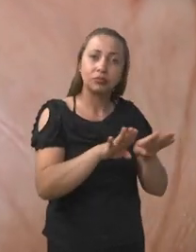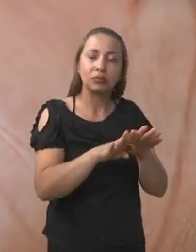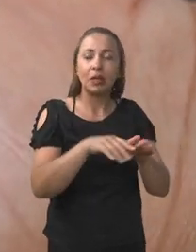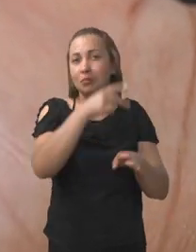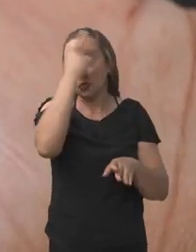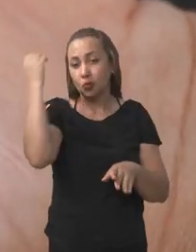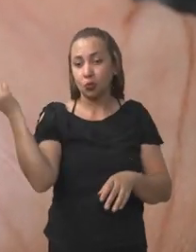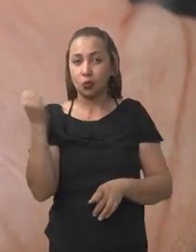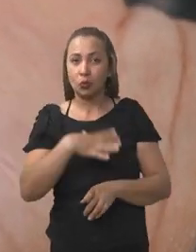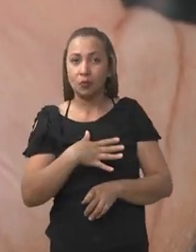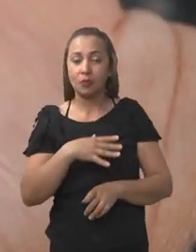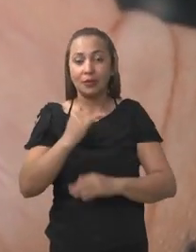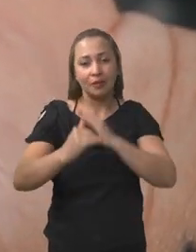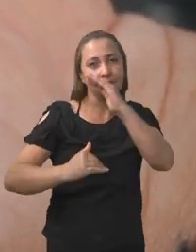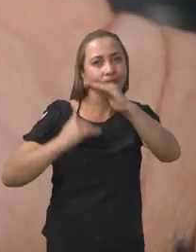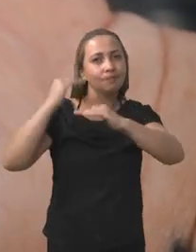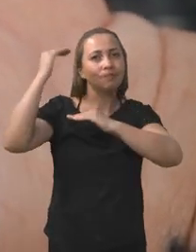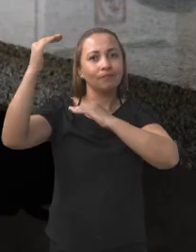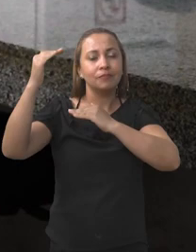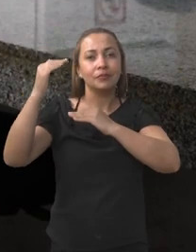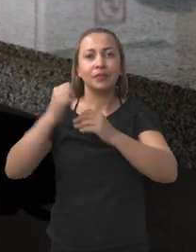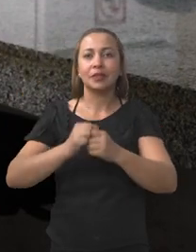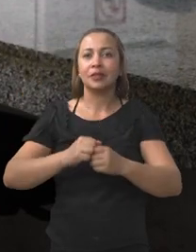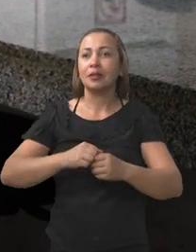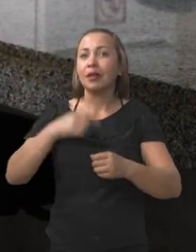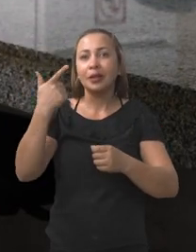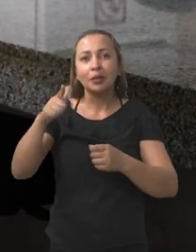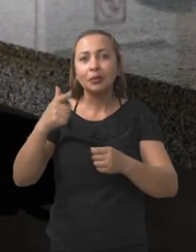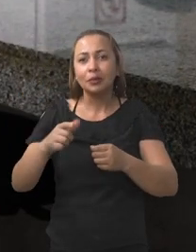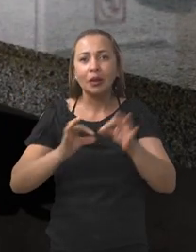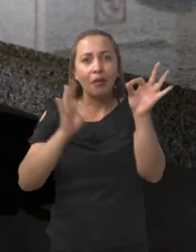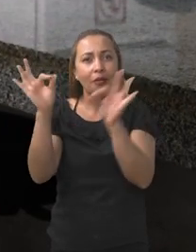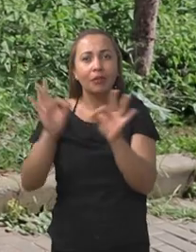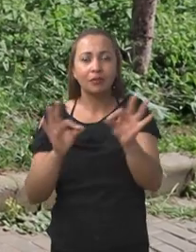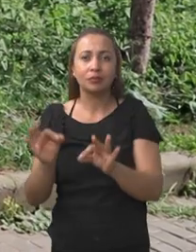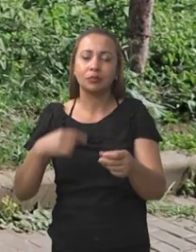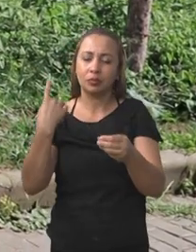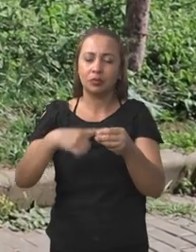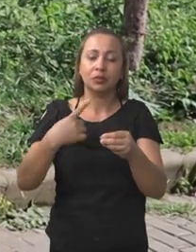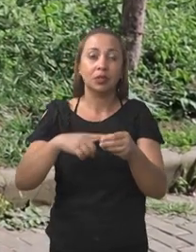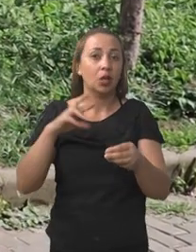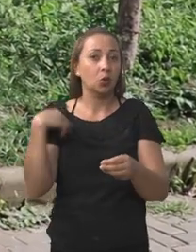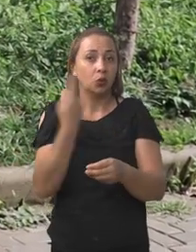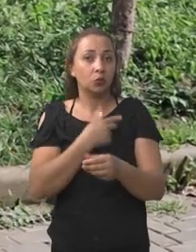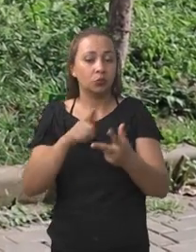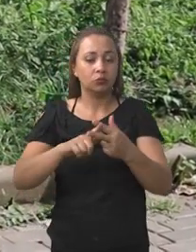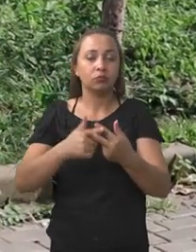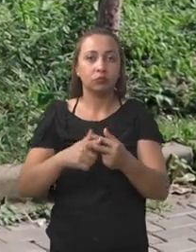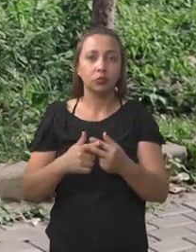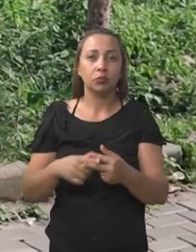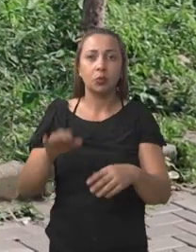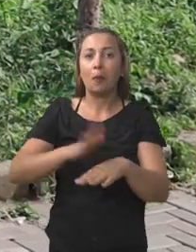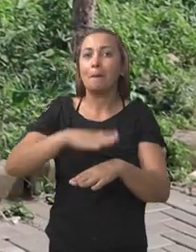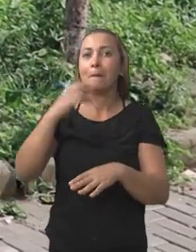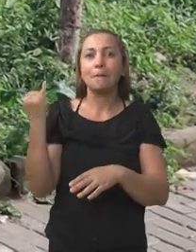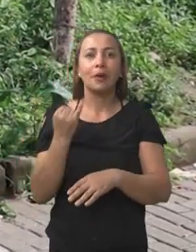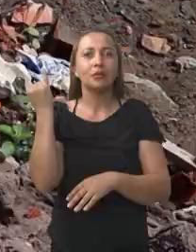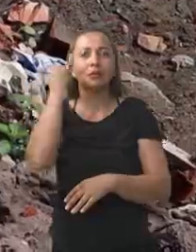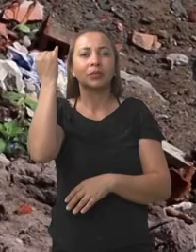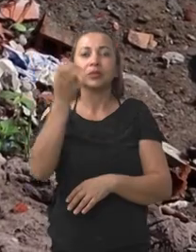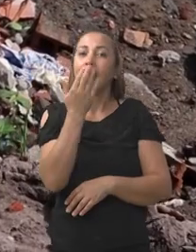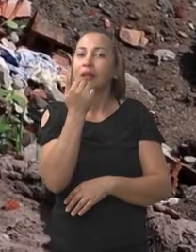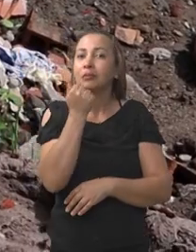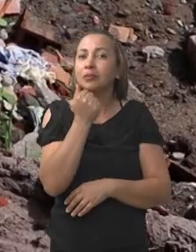E isso está levando a um crescimento descontrolado dessas cidades. E a gente produz o principal alimento dele,